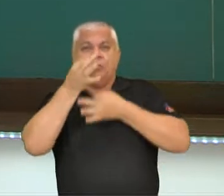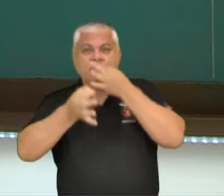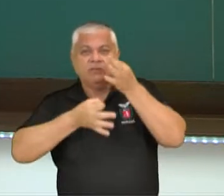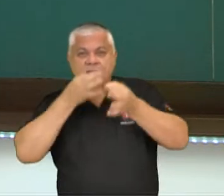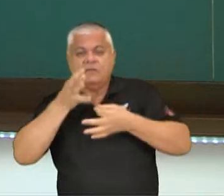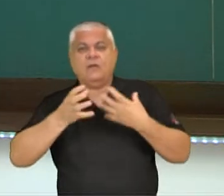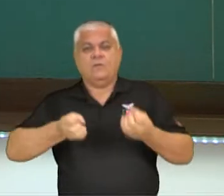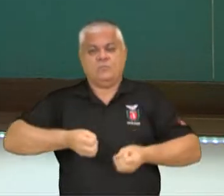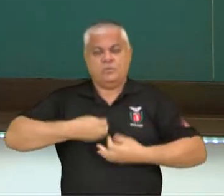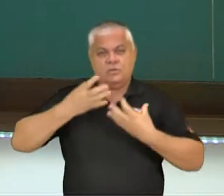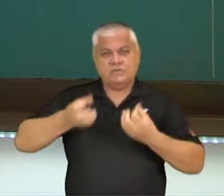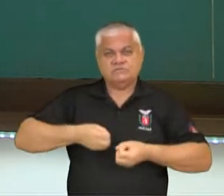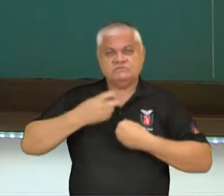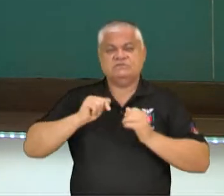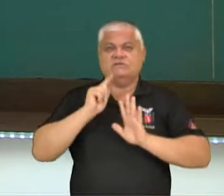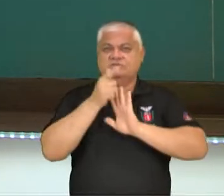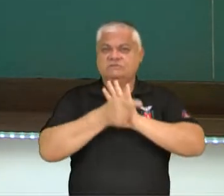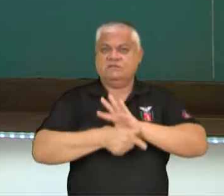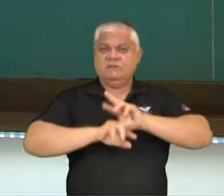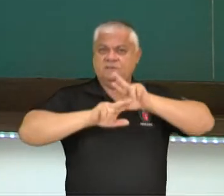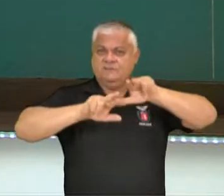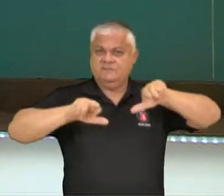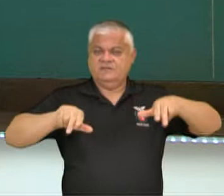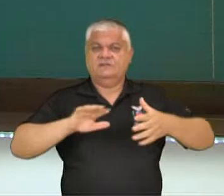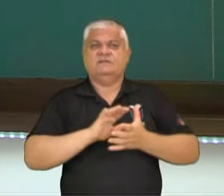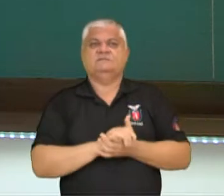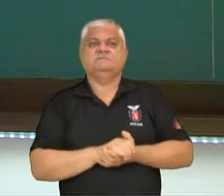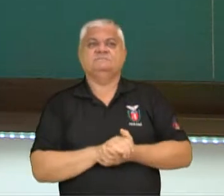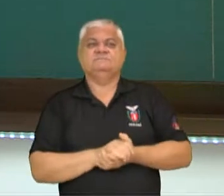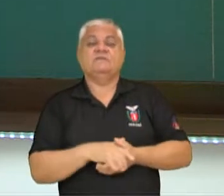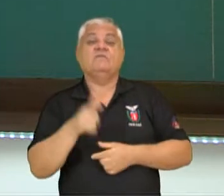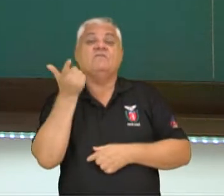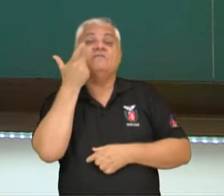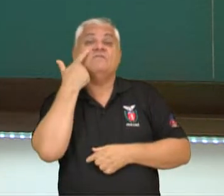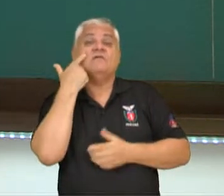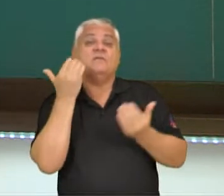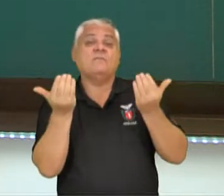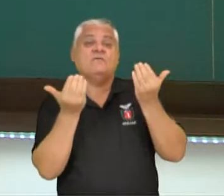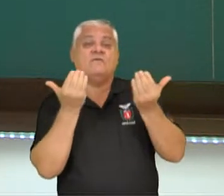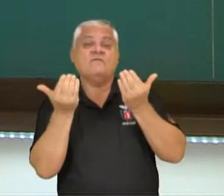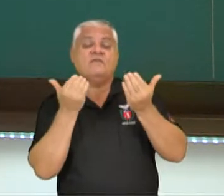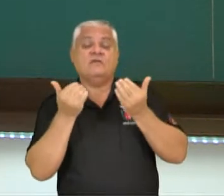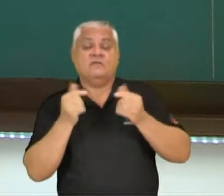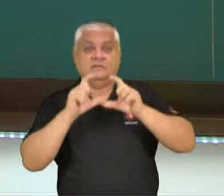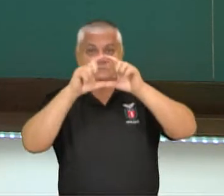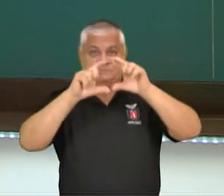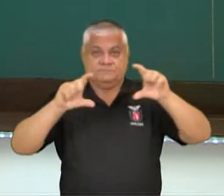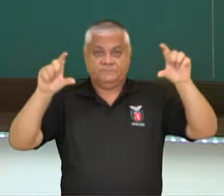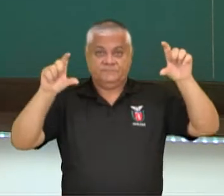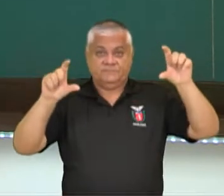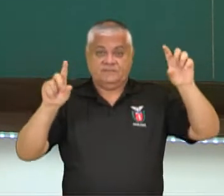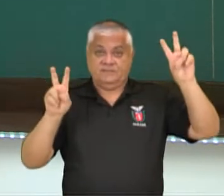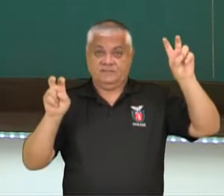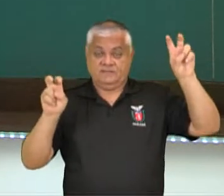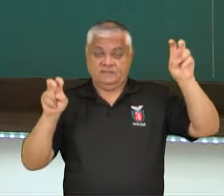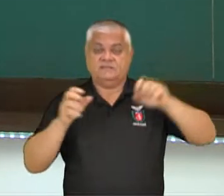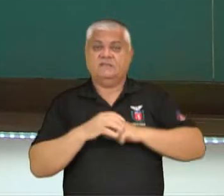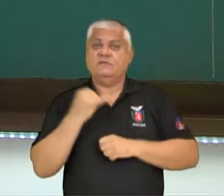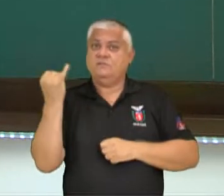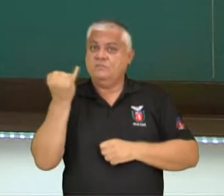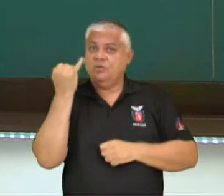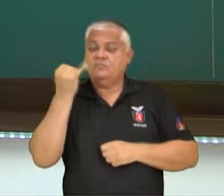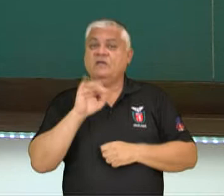poesia, outros gêneros textuais. Então vamos analisar aqui o fragmento de um texto bem interessante a respeito dos